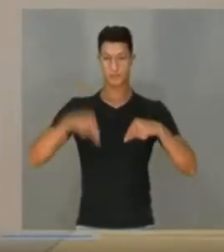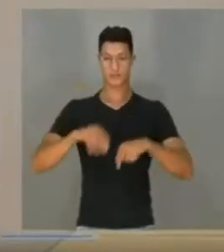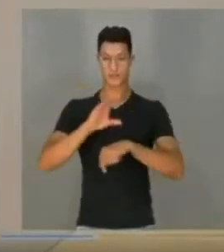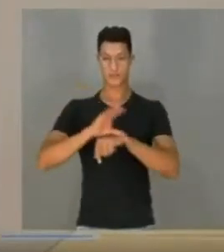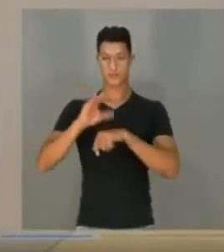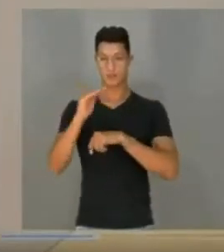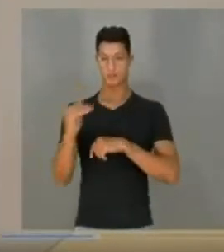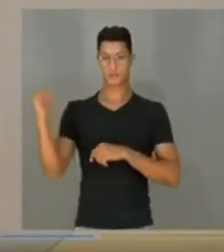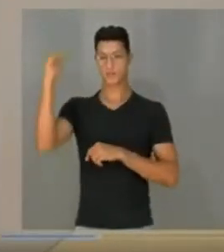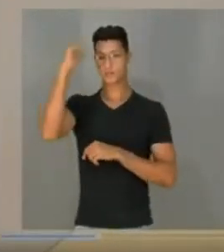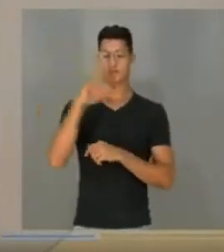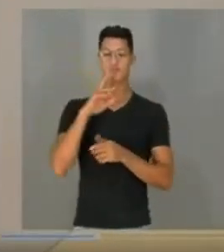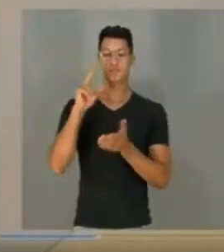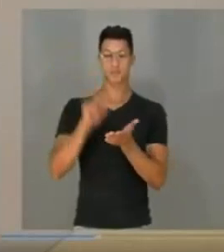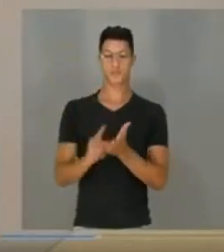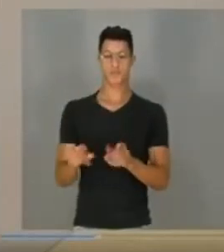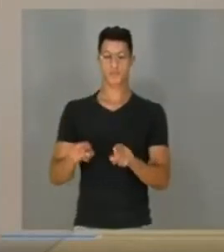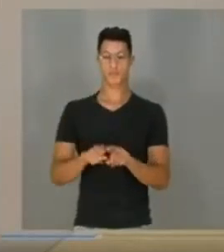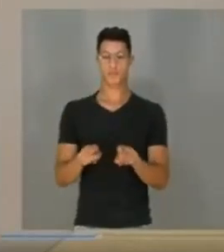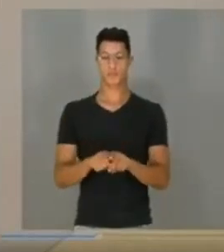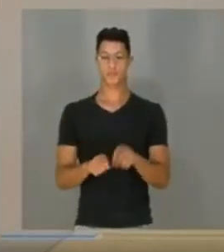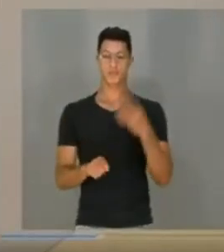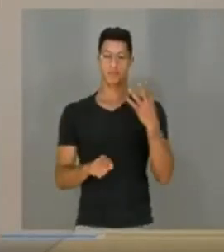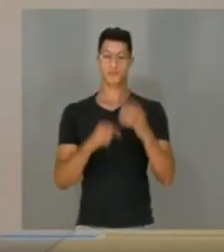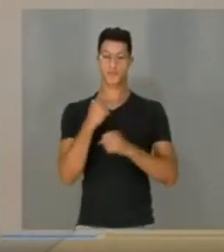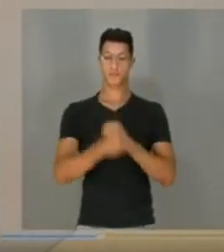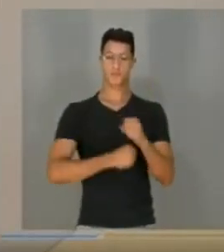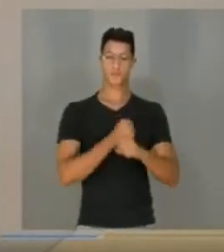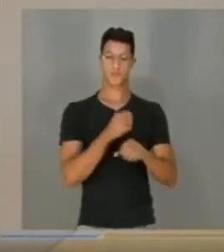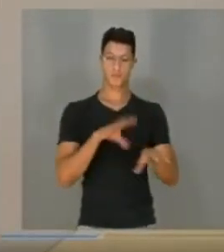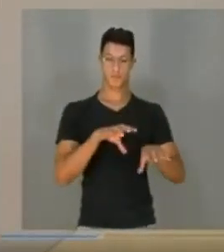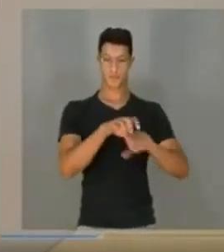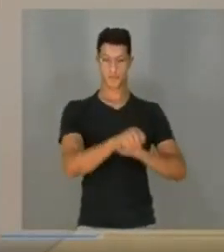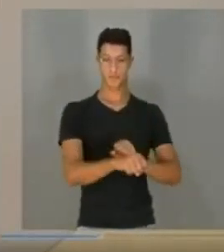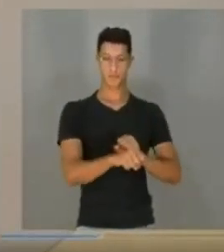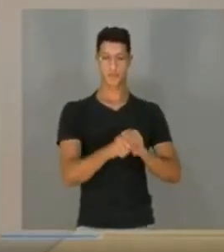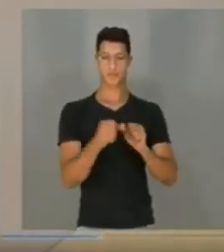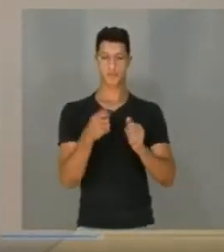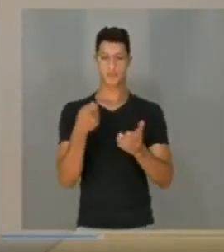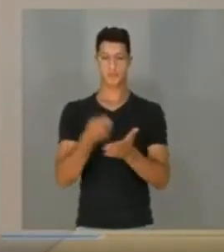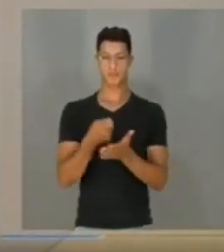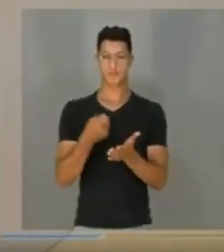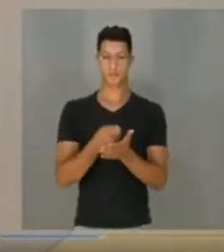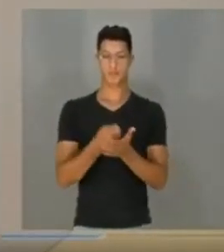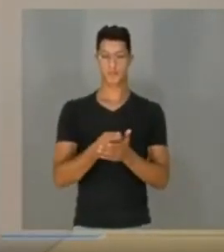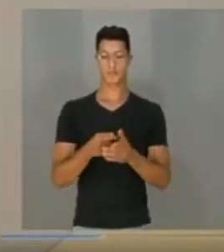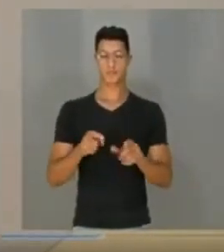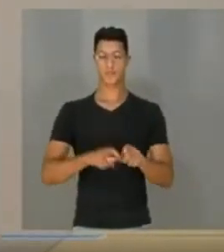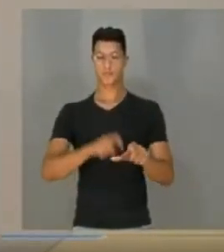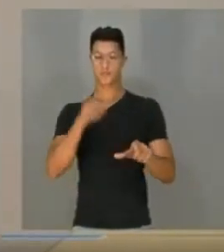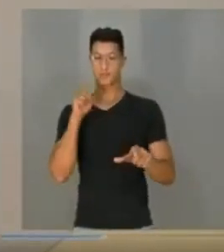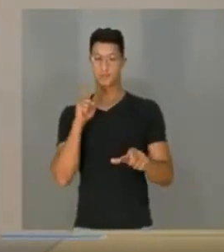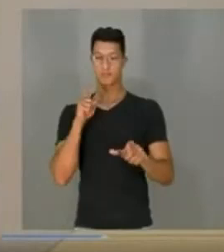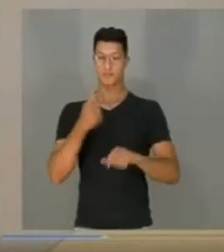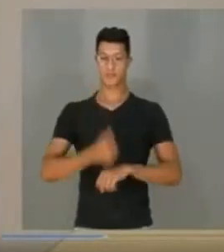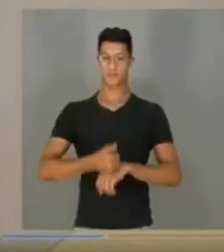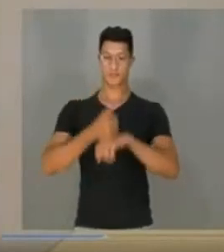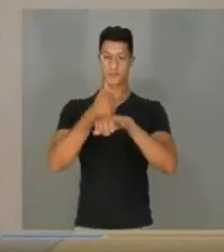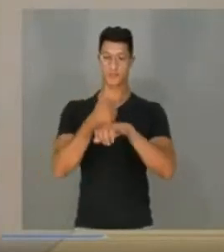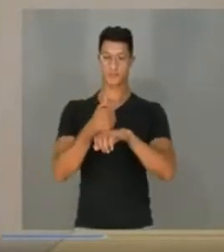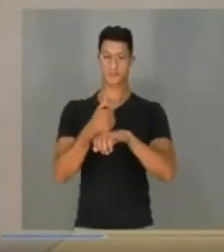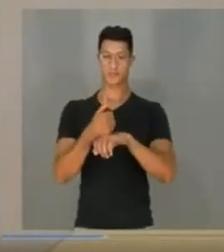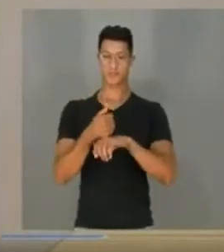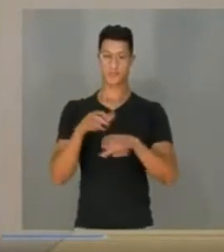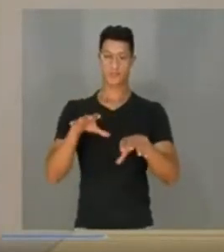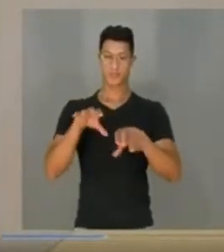superior reconhecido também, então são quatro anos de formação, completamente independente do ponto de vista profissional, então